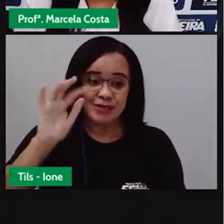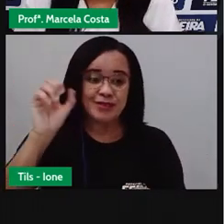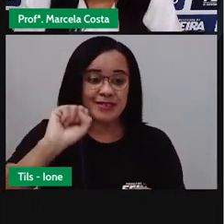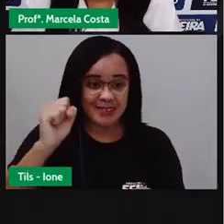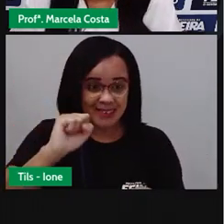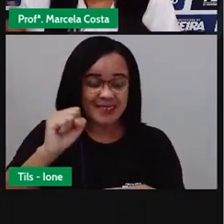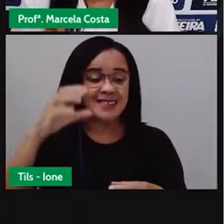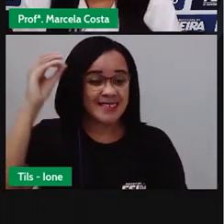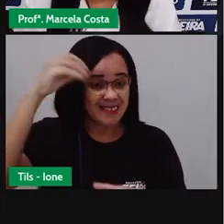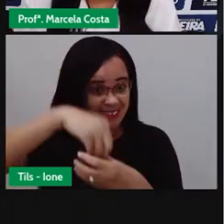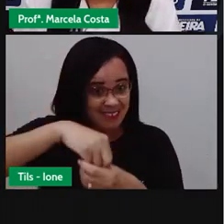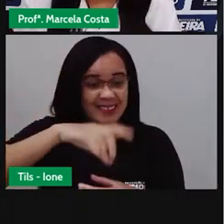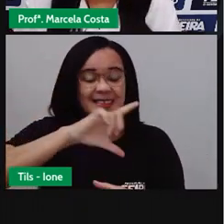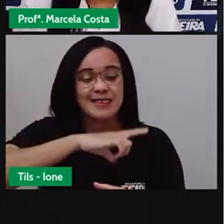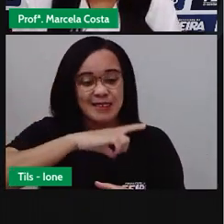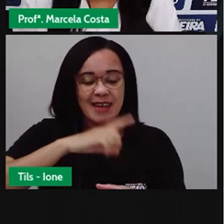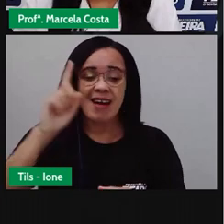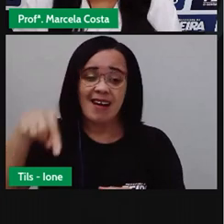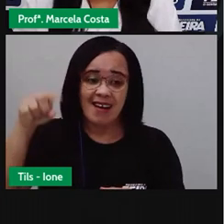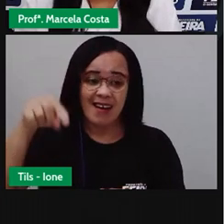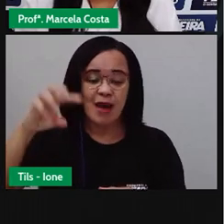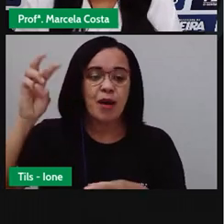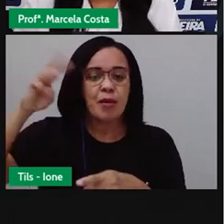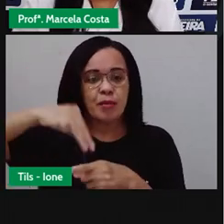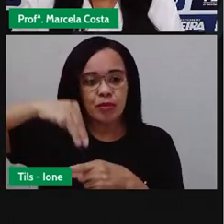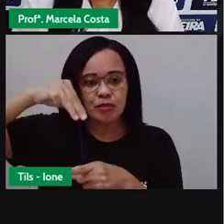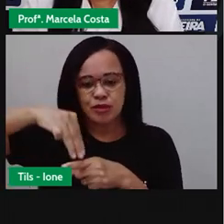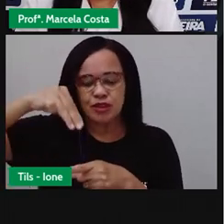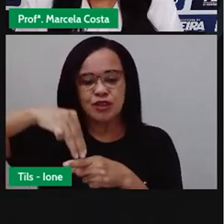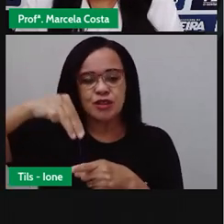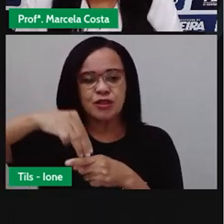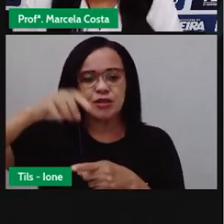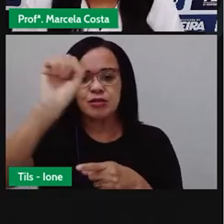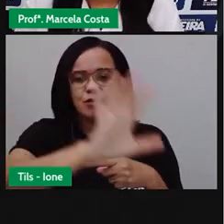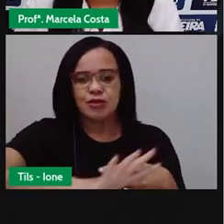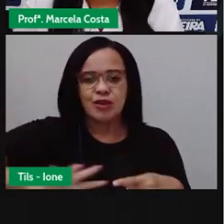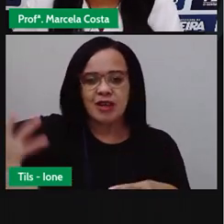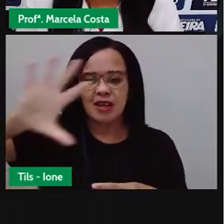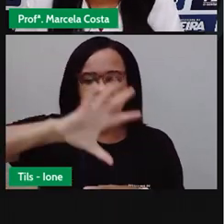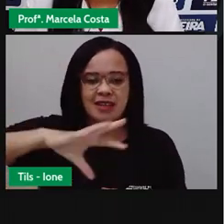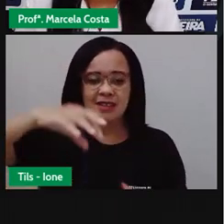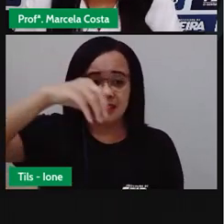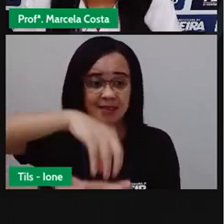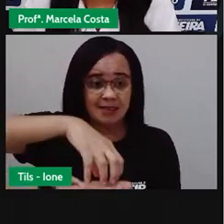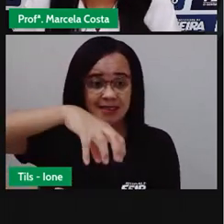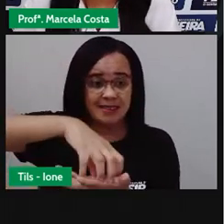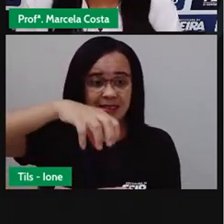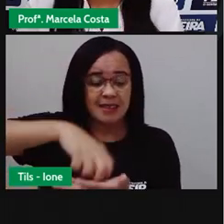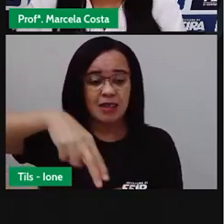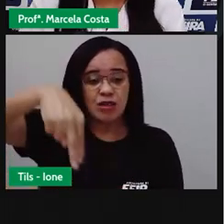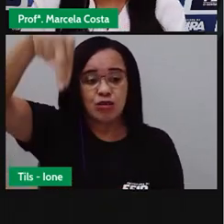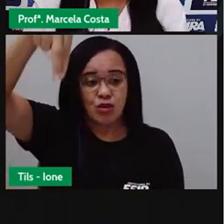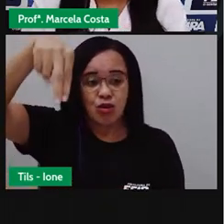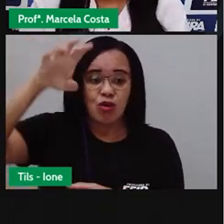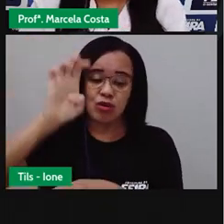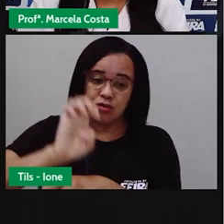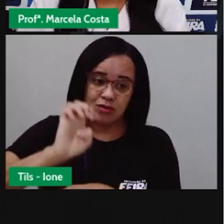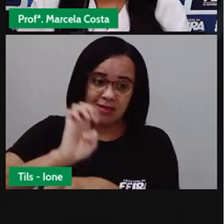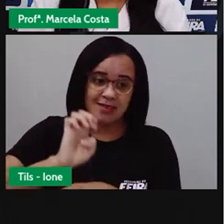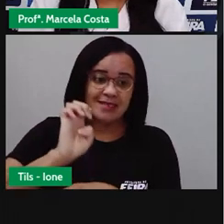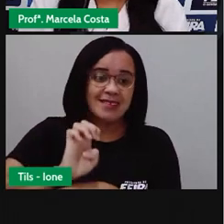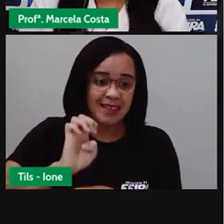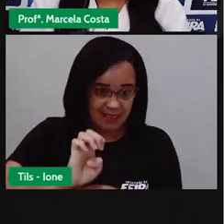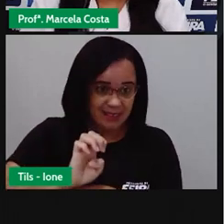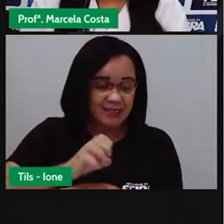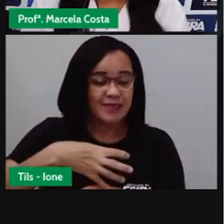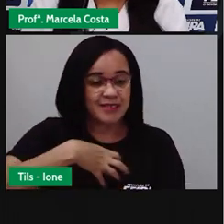Pois é, o nosso município, ele tá na região central-norte aqui do estado e fica a